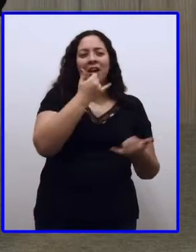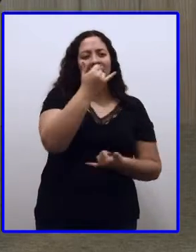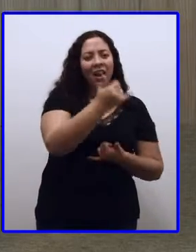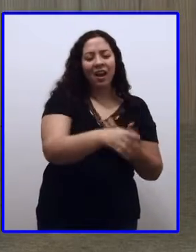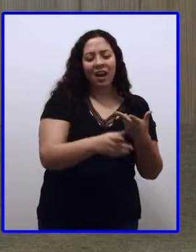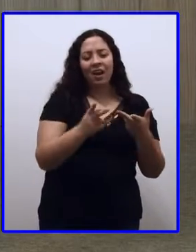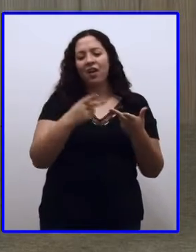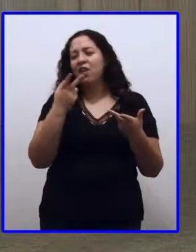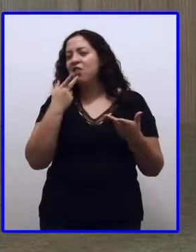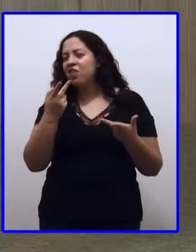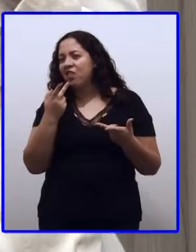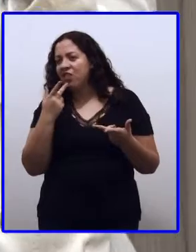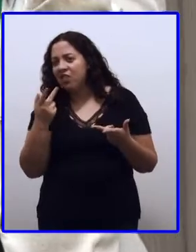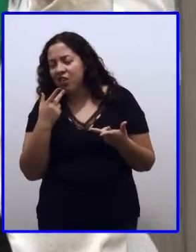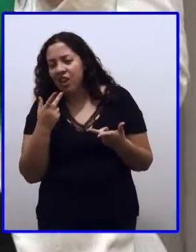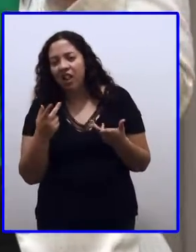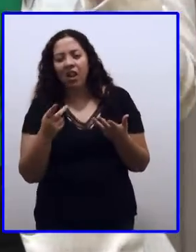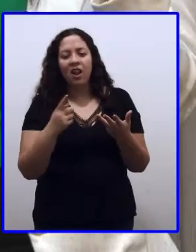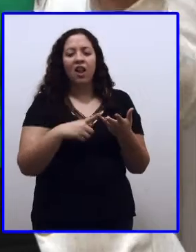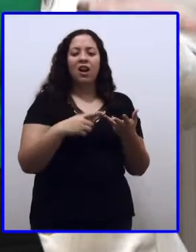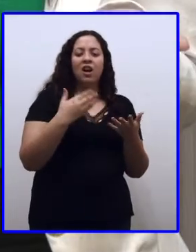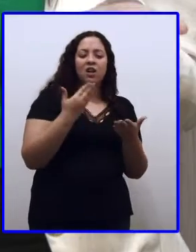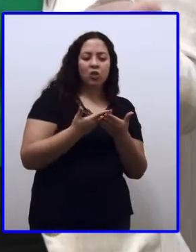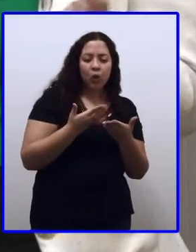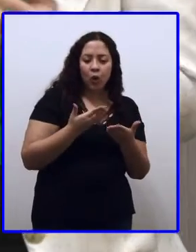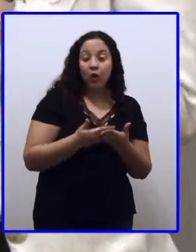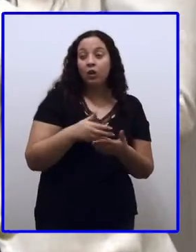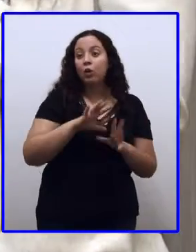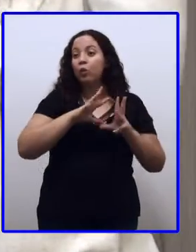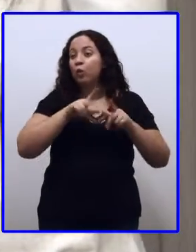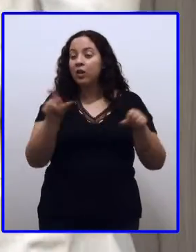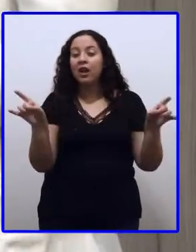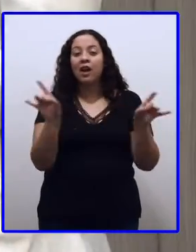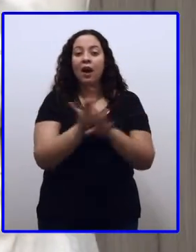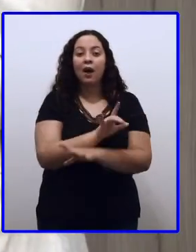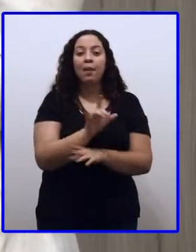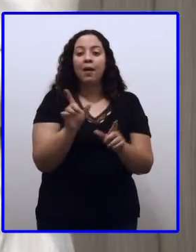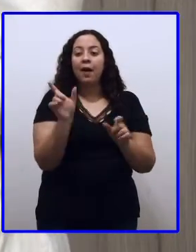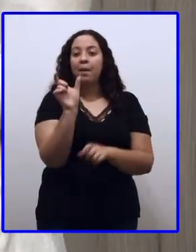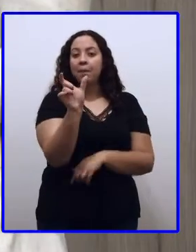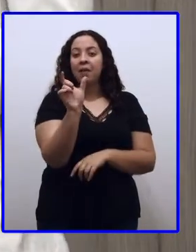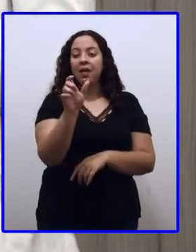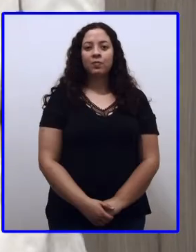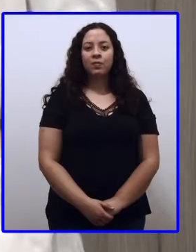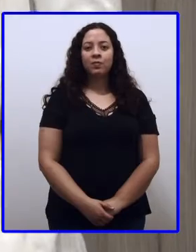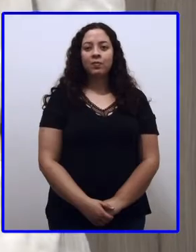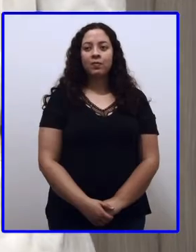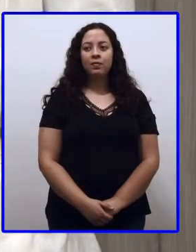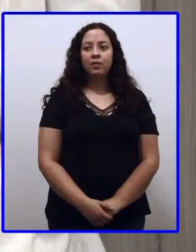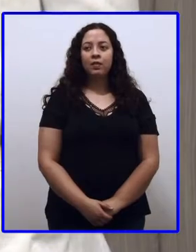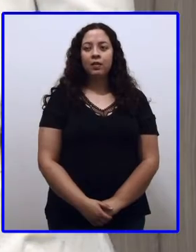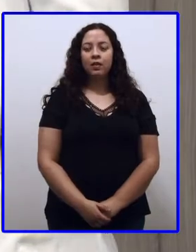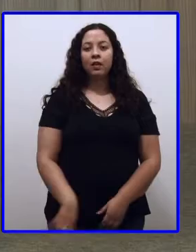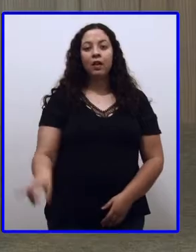Muito bem. Tudo que termina com, né? Conjugação ar é um verbo da primeira conjugação. Muito bem. Na